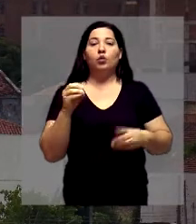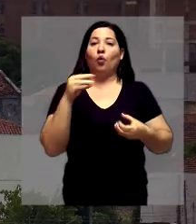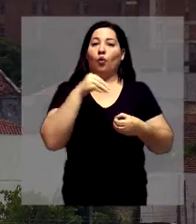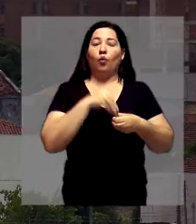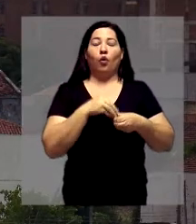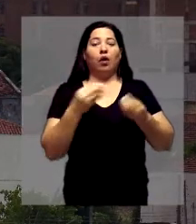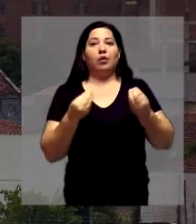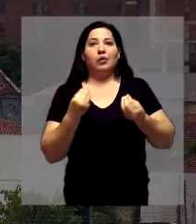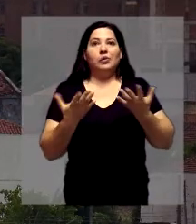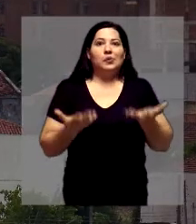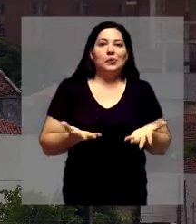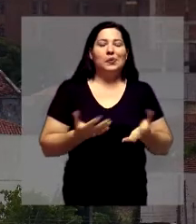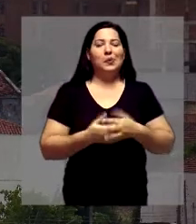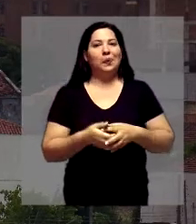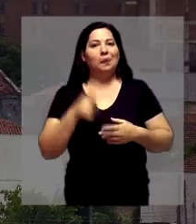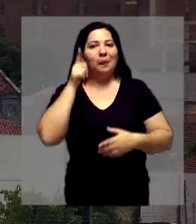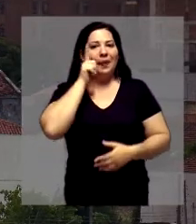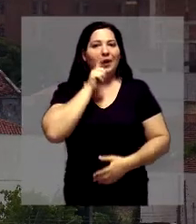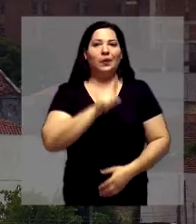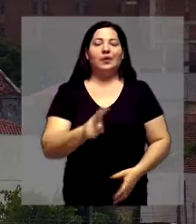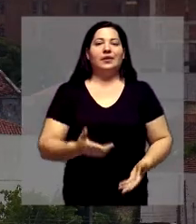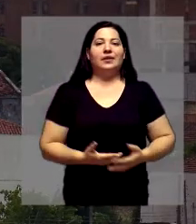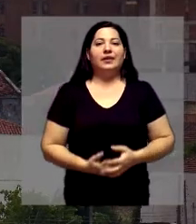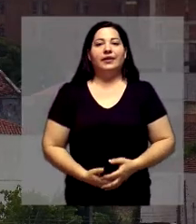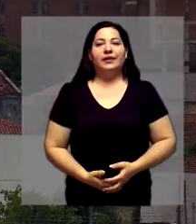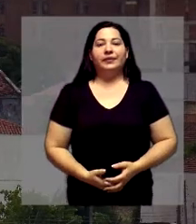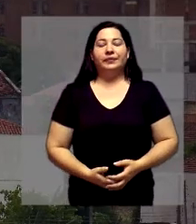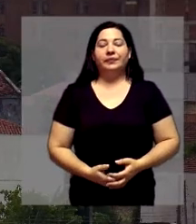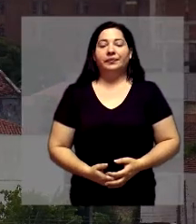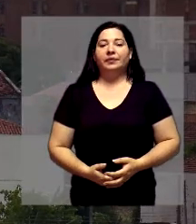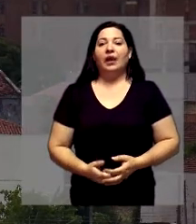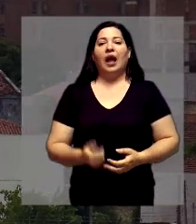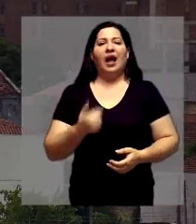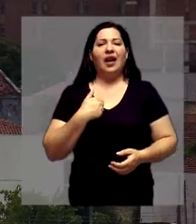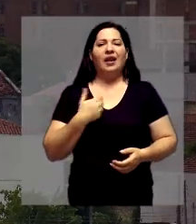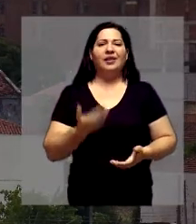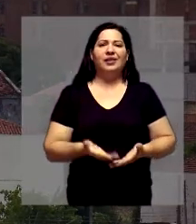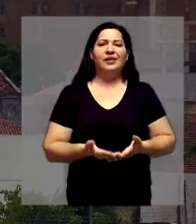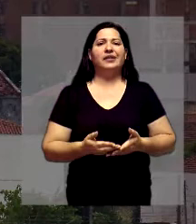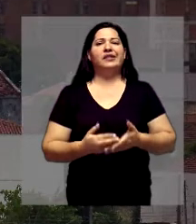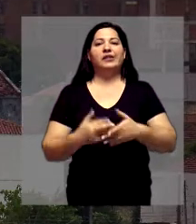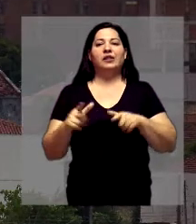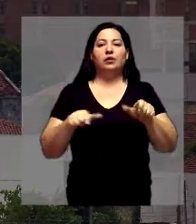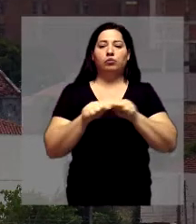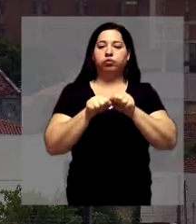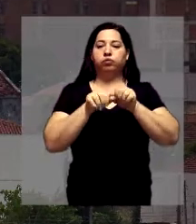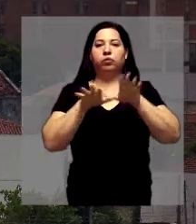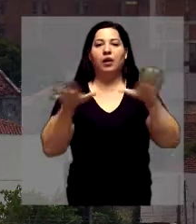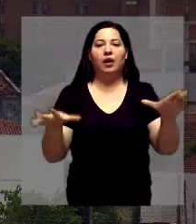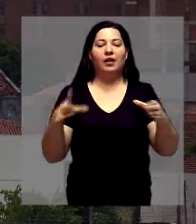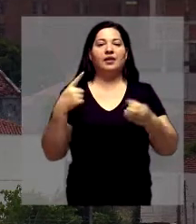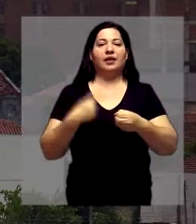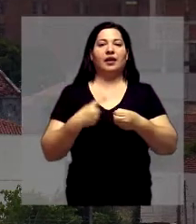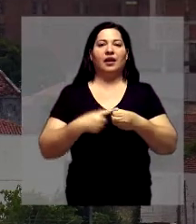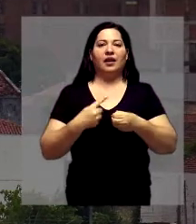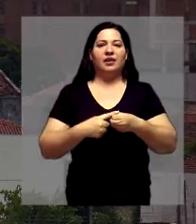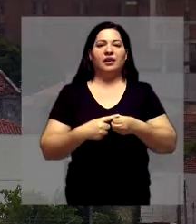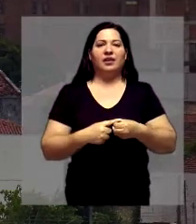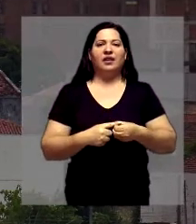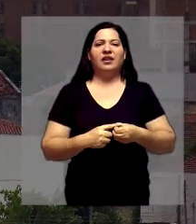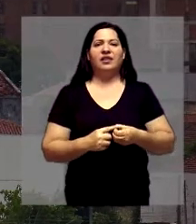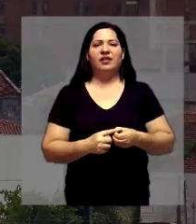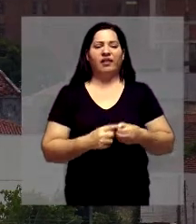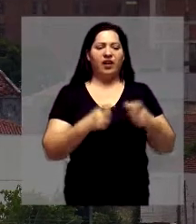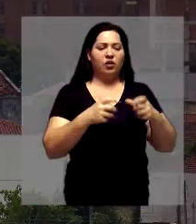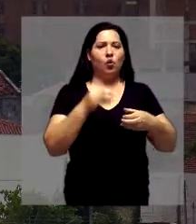E aí eu falo para você, assim, Fernando. Eu trabalhei a cidade inteira, tanto é que eu tive voto em todas as urnas. Tem várias urnas lá que eu